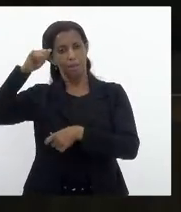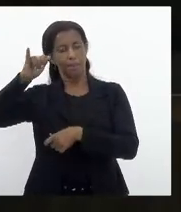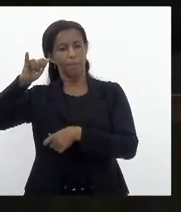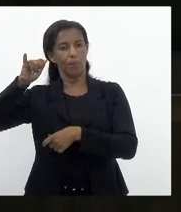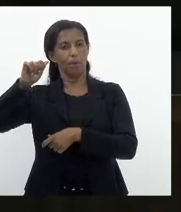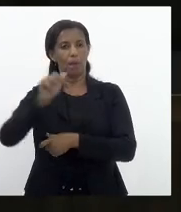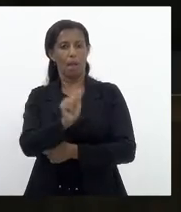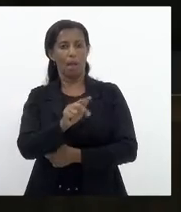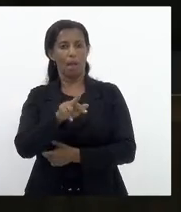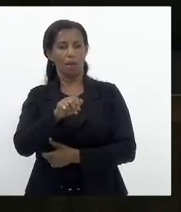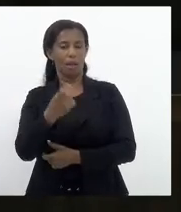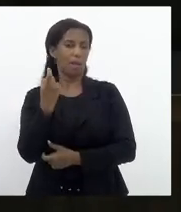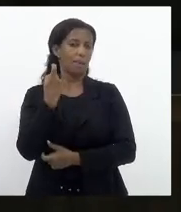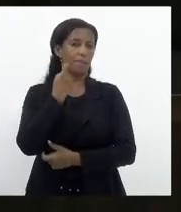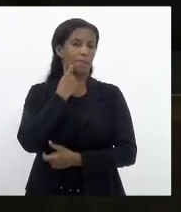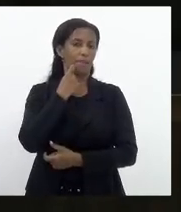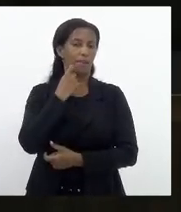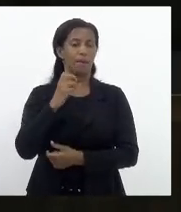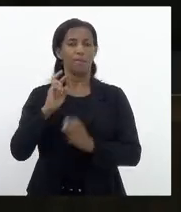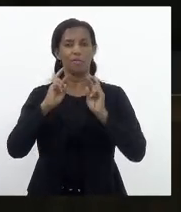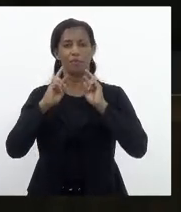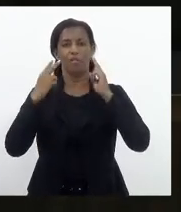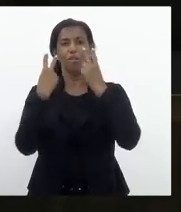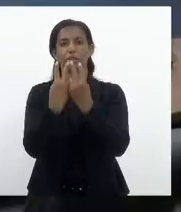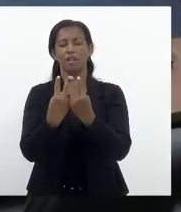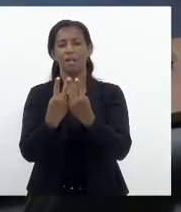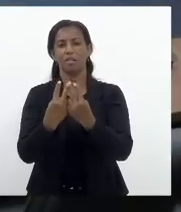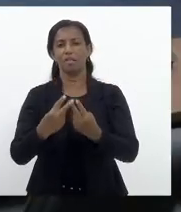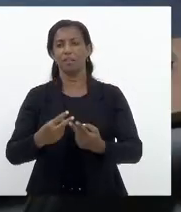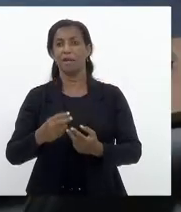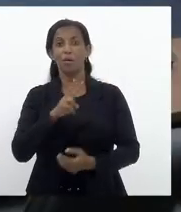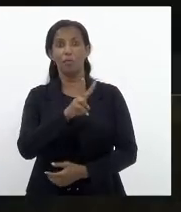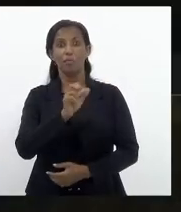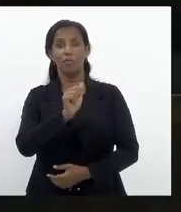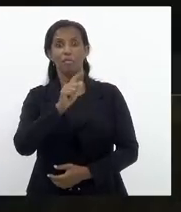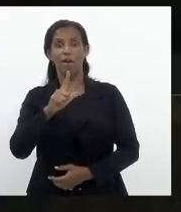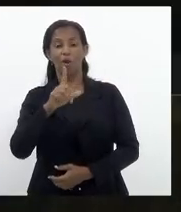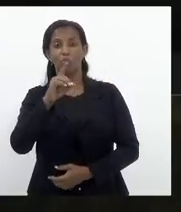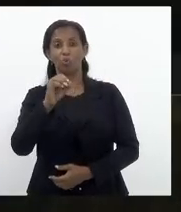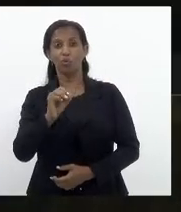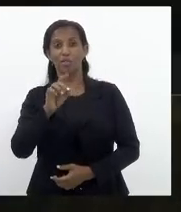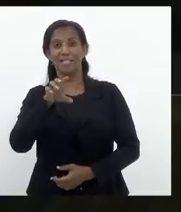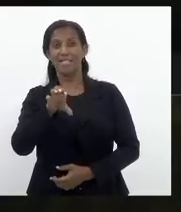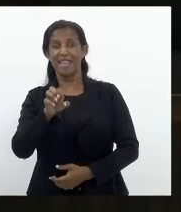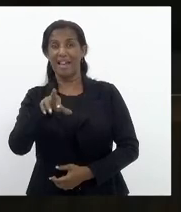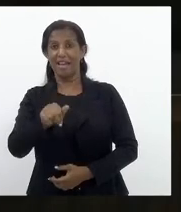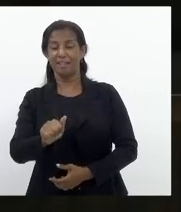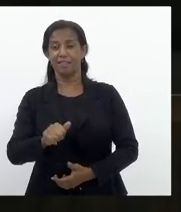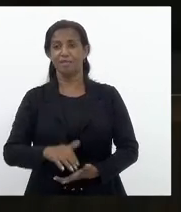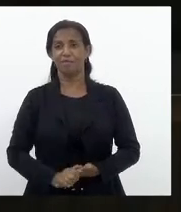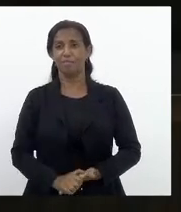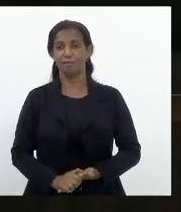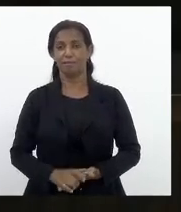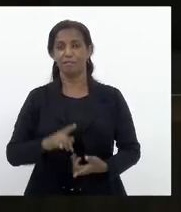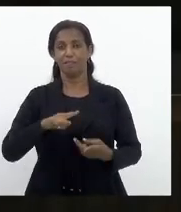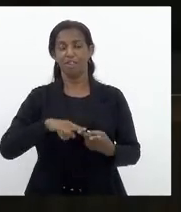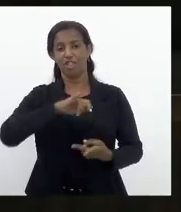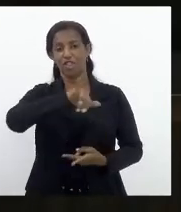Agrárias e Pesqueiras, deputado Valdo Seaza, Chico Machado, Jair Bittencourt,